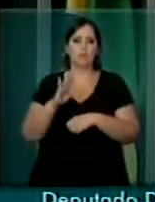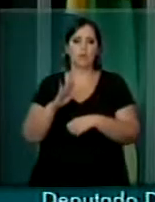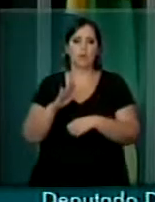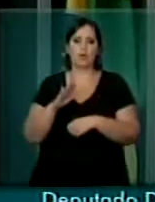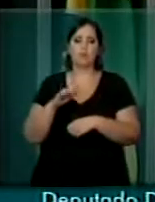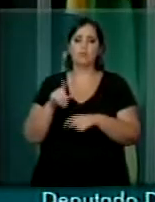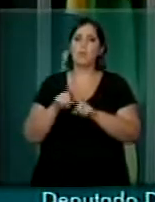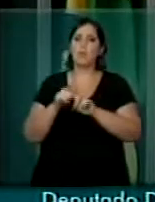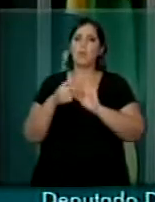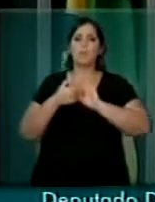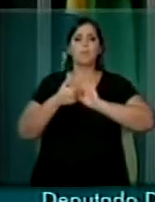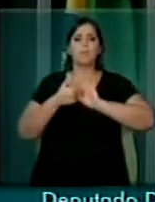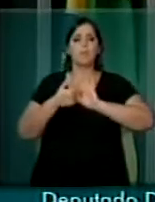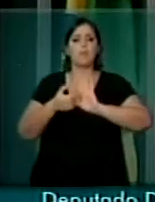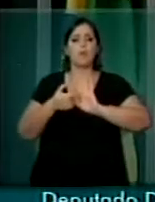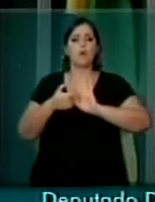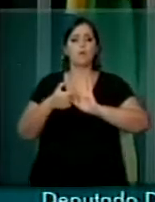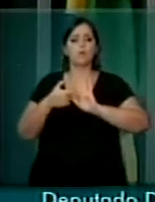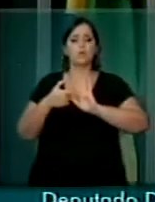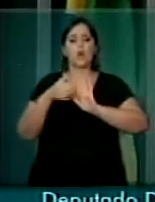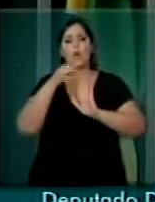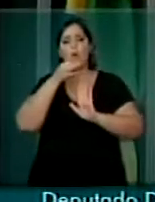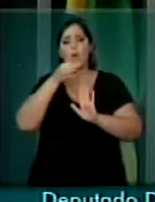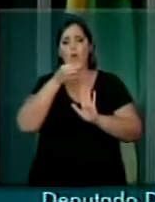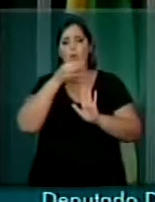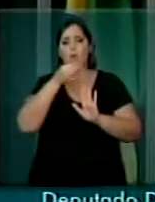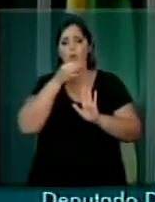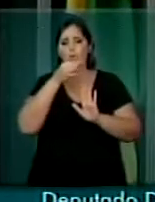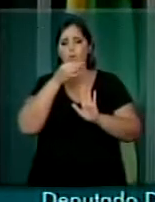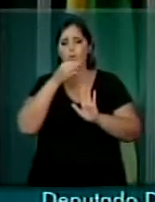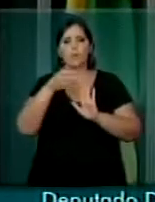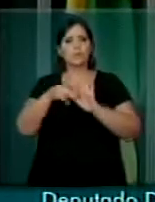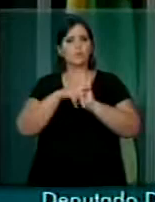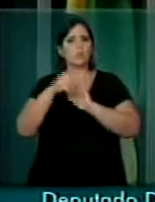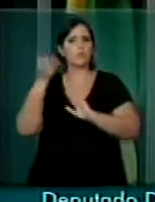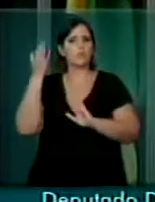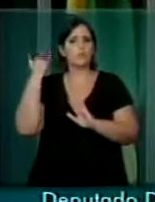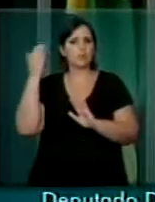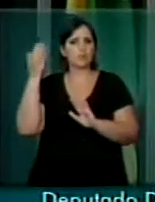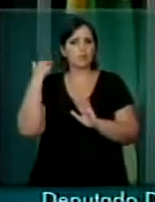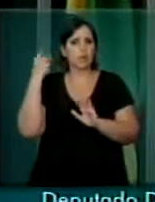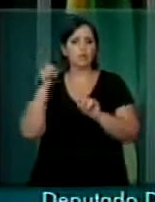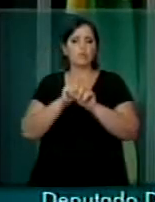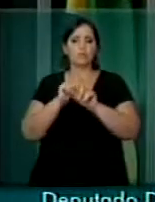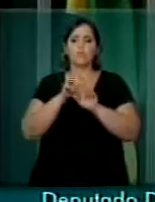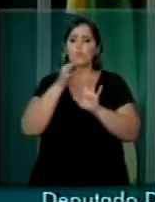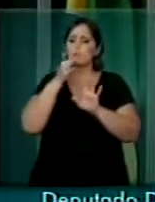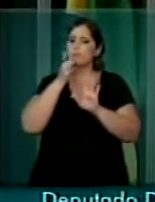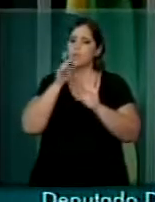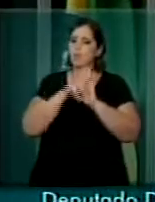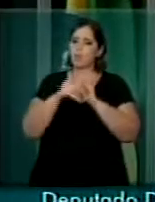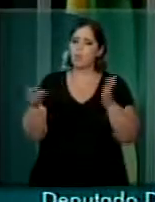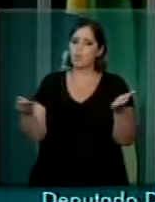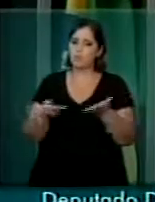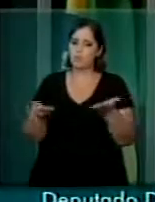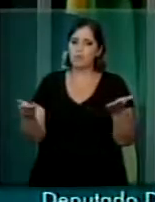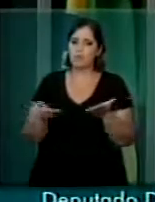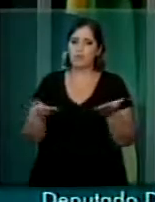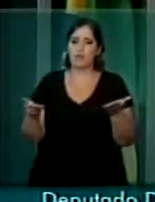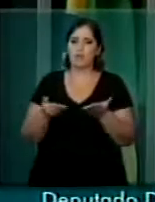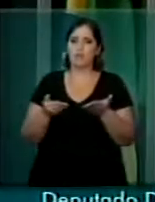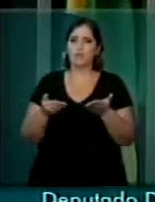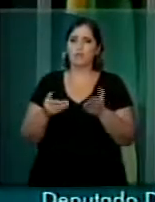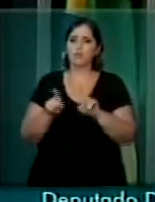explicita posições do passado e posições do presente, que